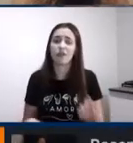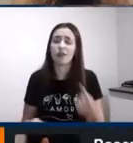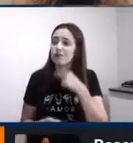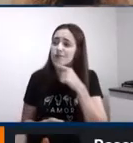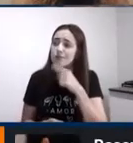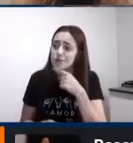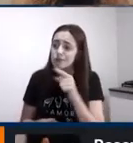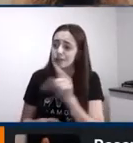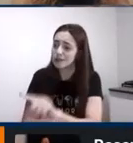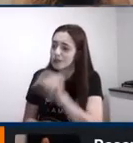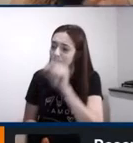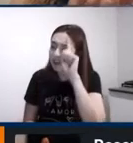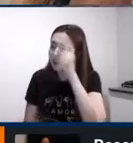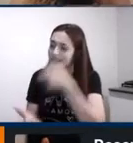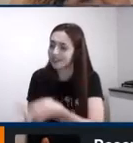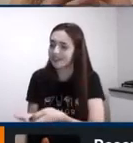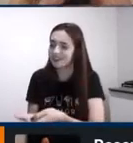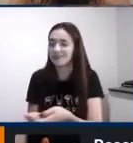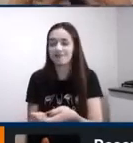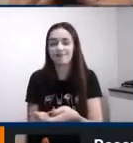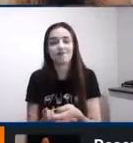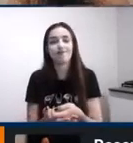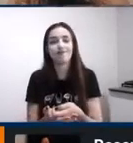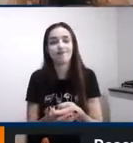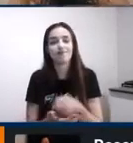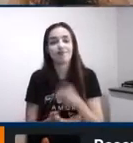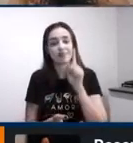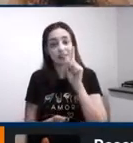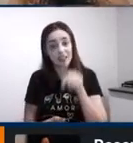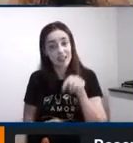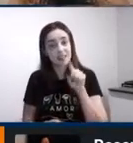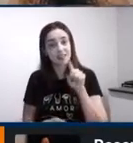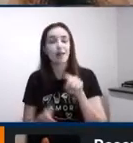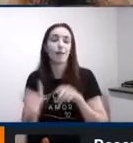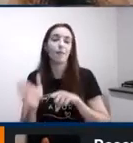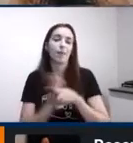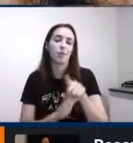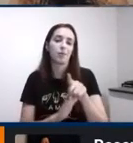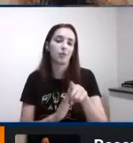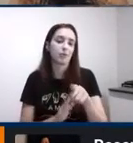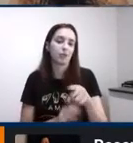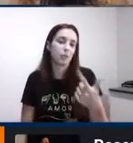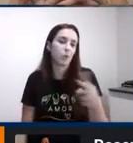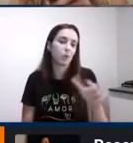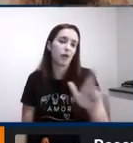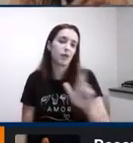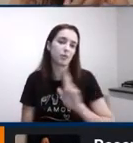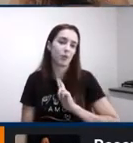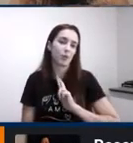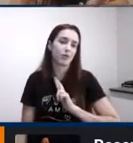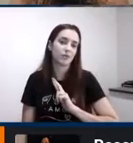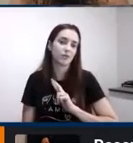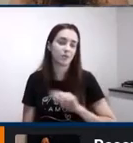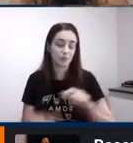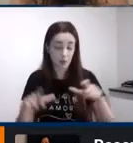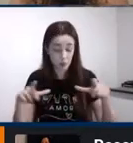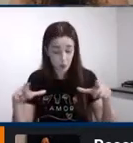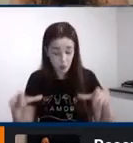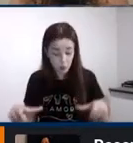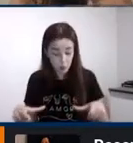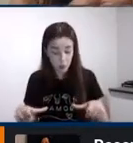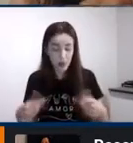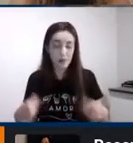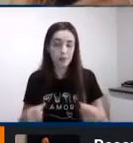fazer isso essa é a grande chave das funções executivas o ambiente tem que ensinar